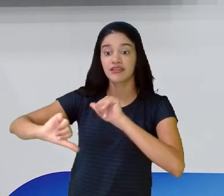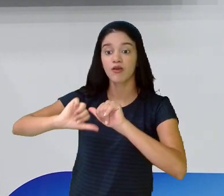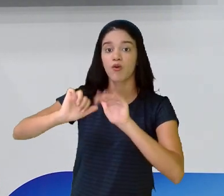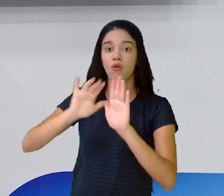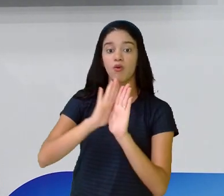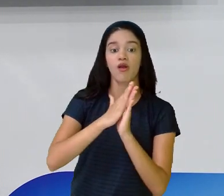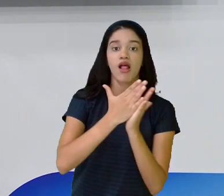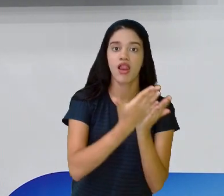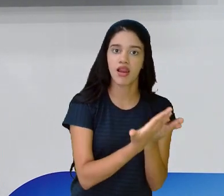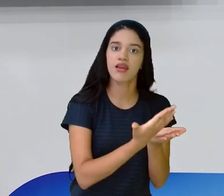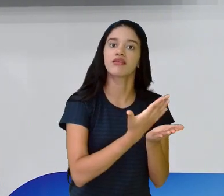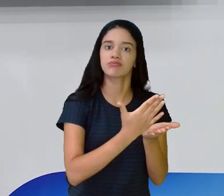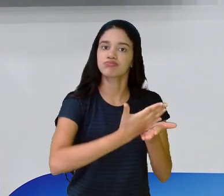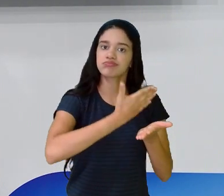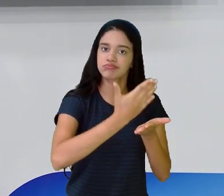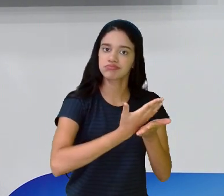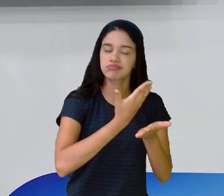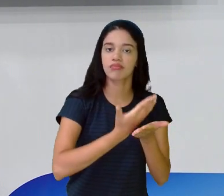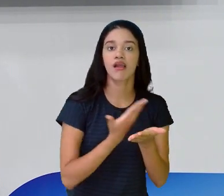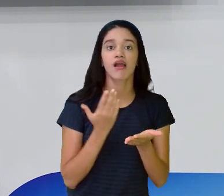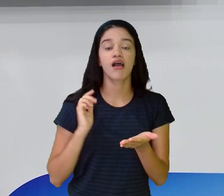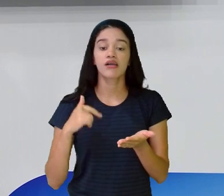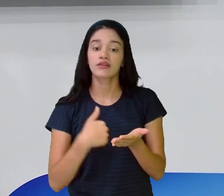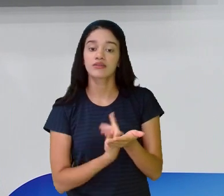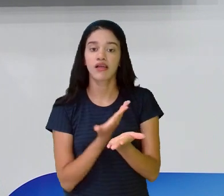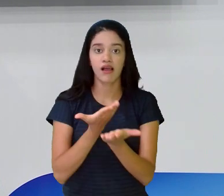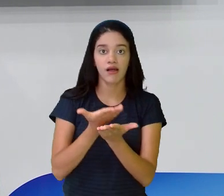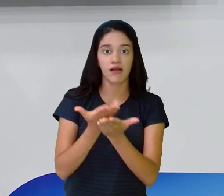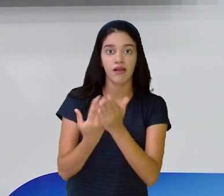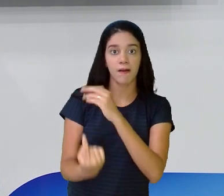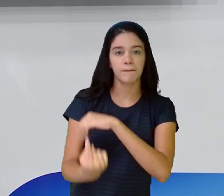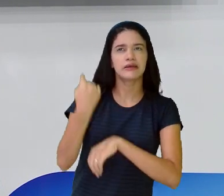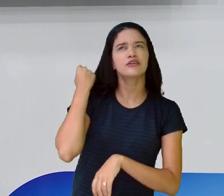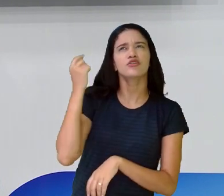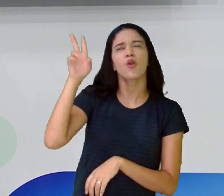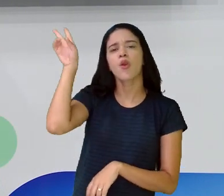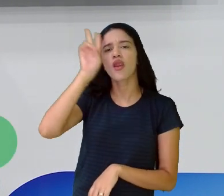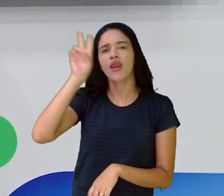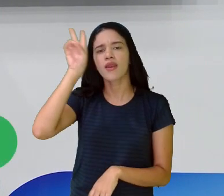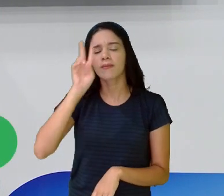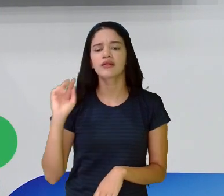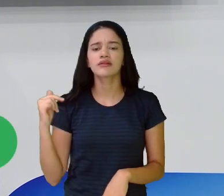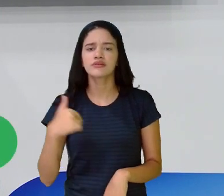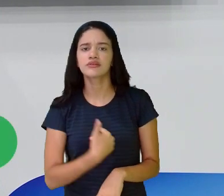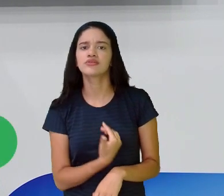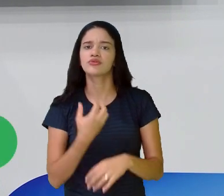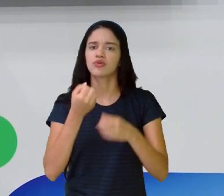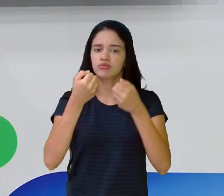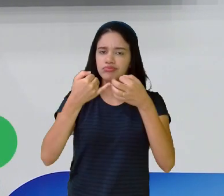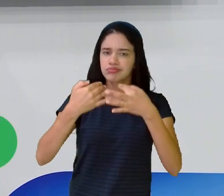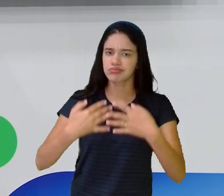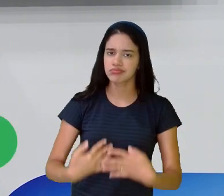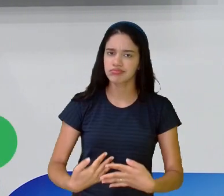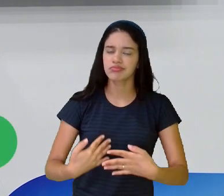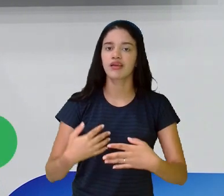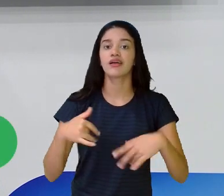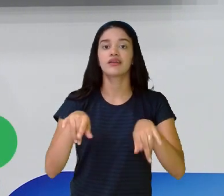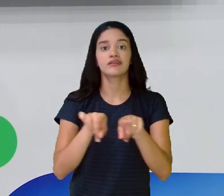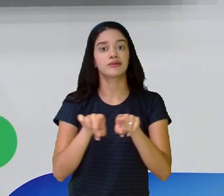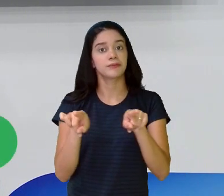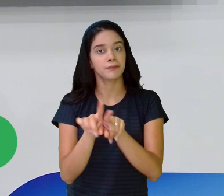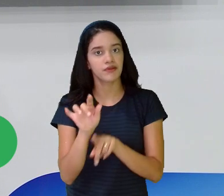A gente viu em uma aula passada, eu acredito, eu estou lembrada, que a falou um pouquinho, não foi? Que eu dei até o